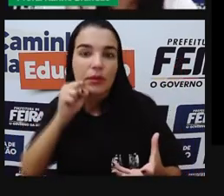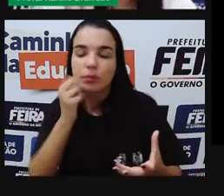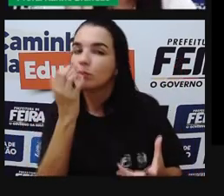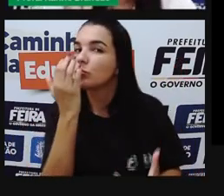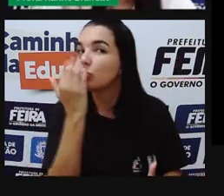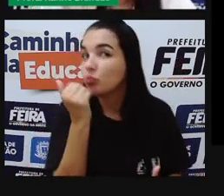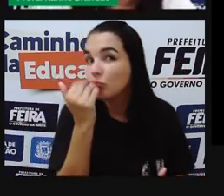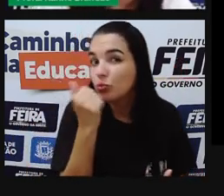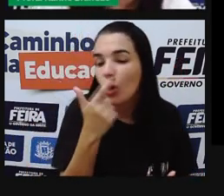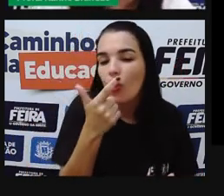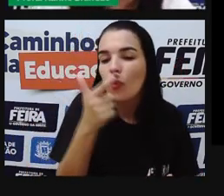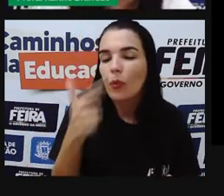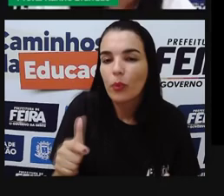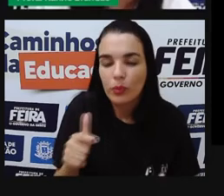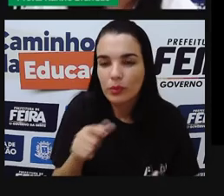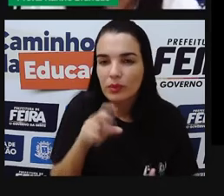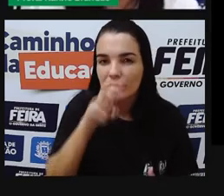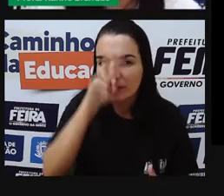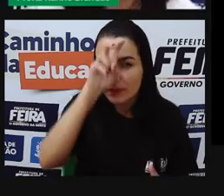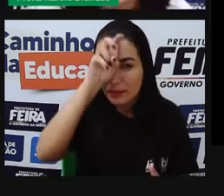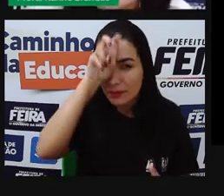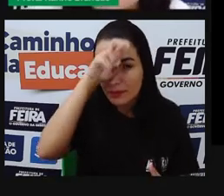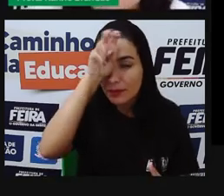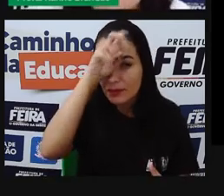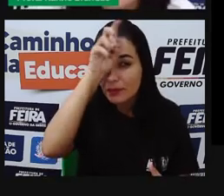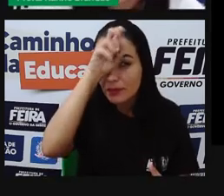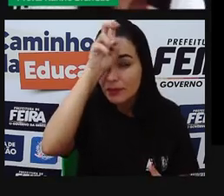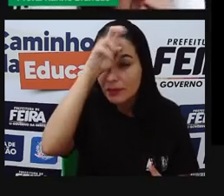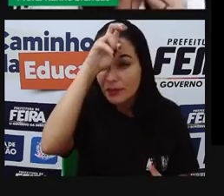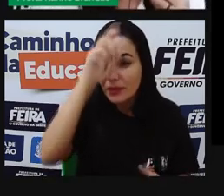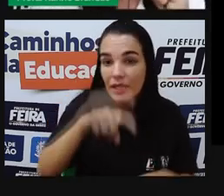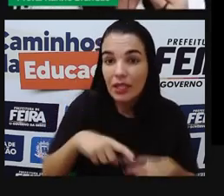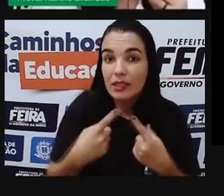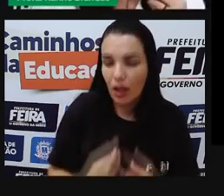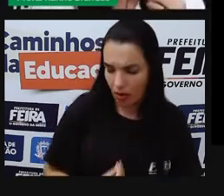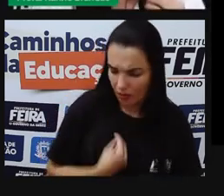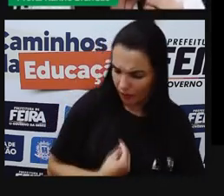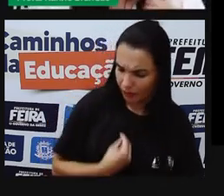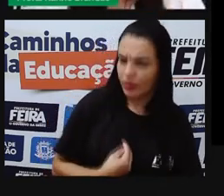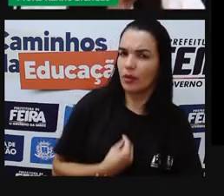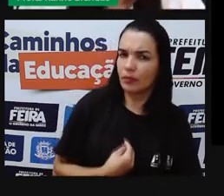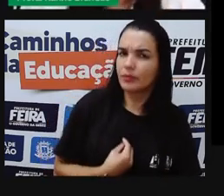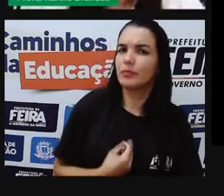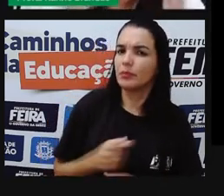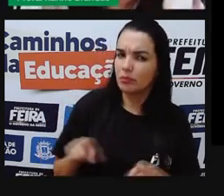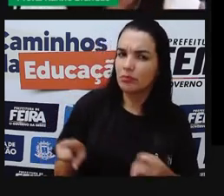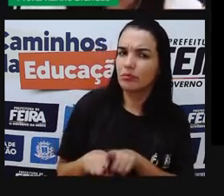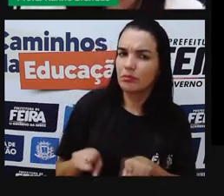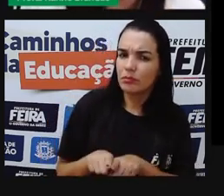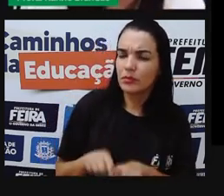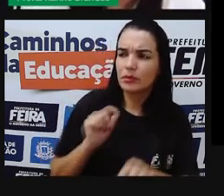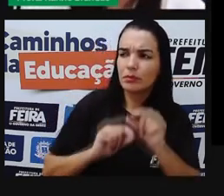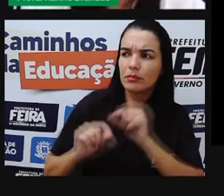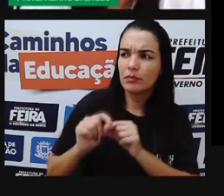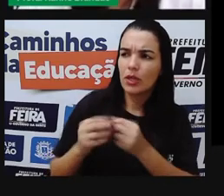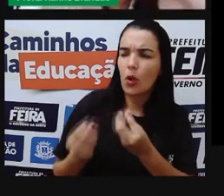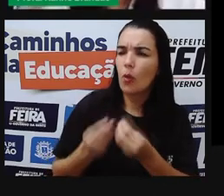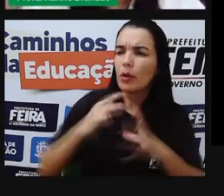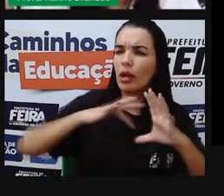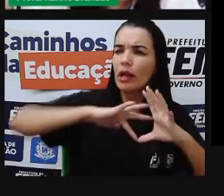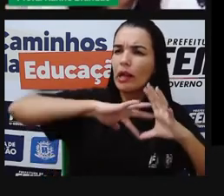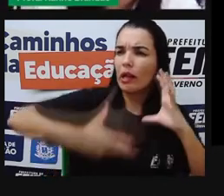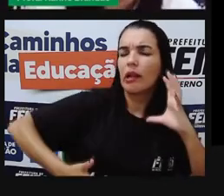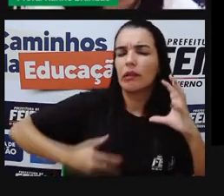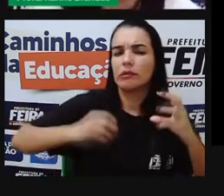alimentando dessa formiga, são seres vivos. Falou em seres vivos, eu vou classificar isso. Dentro de